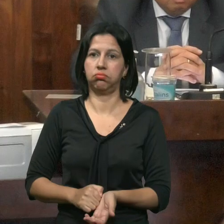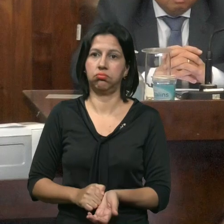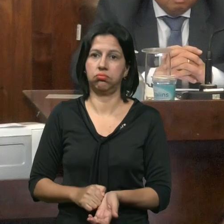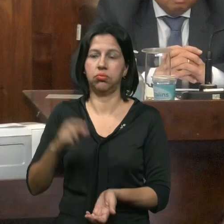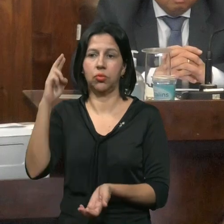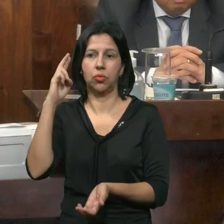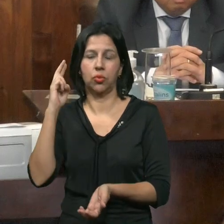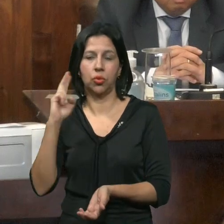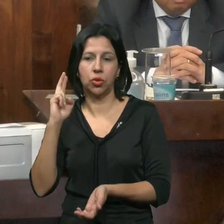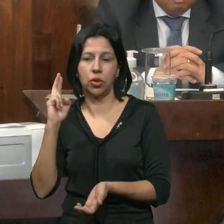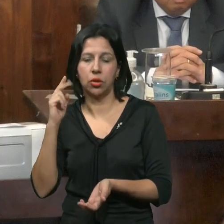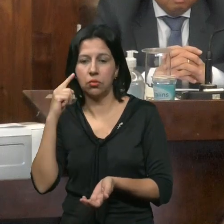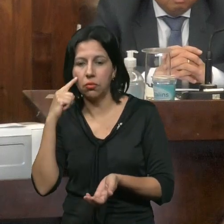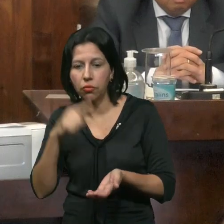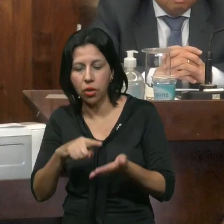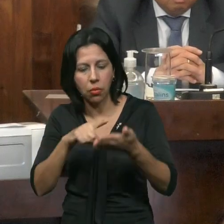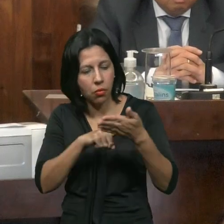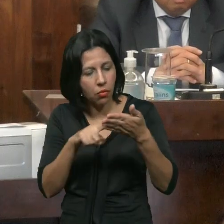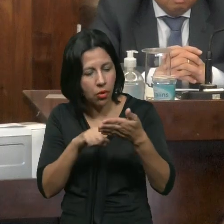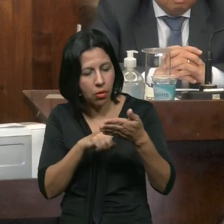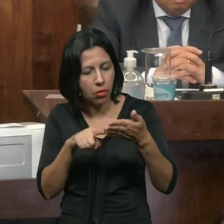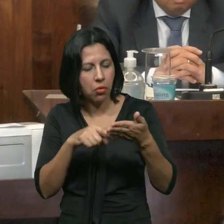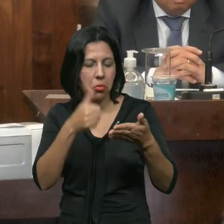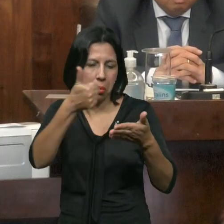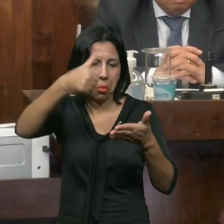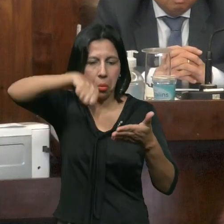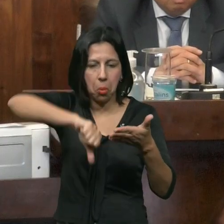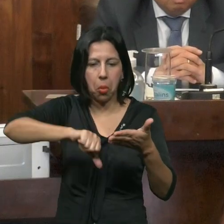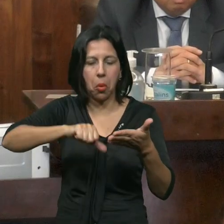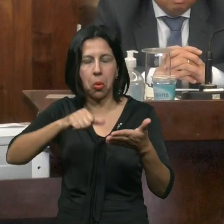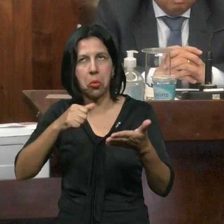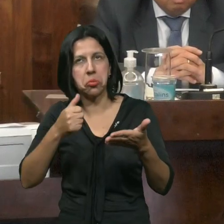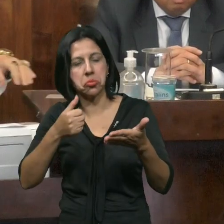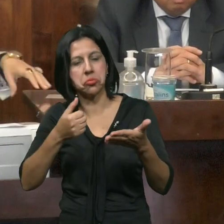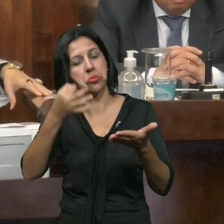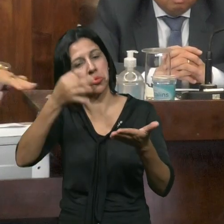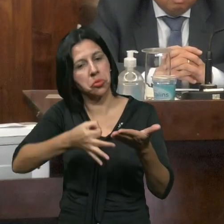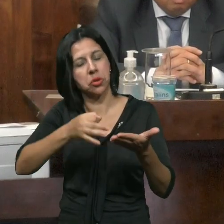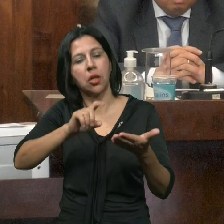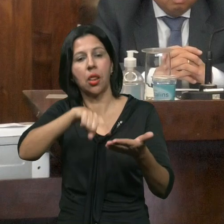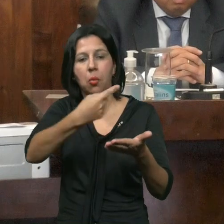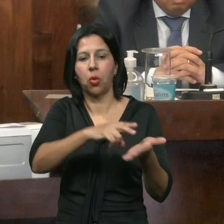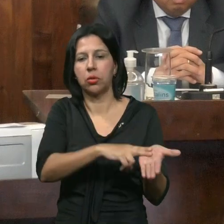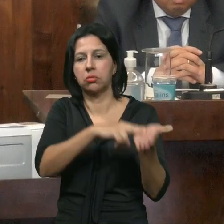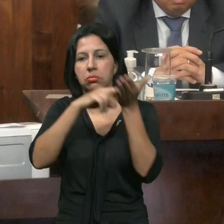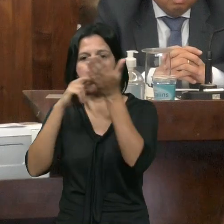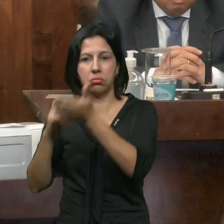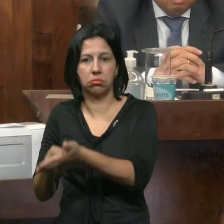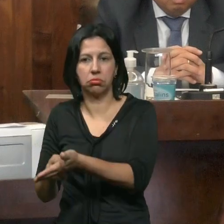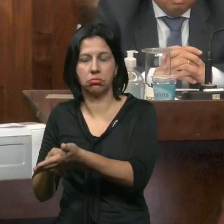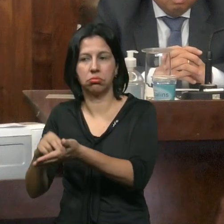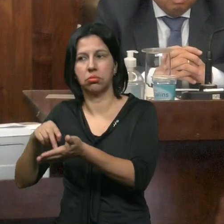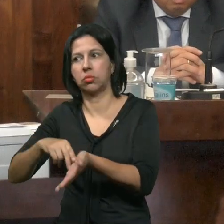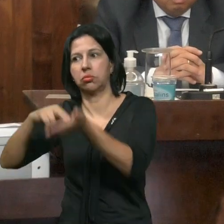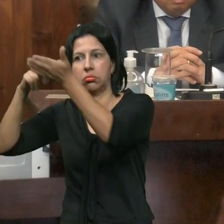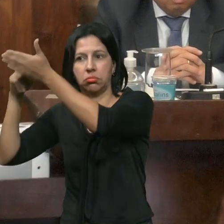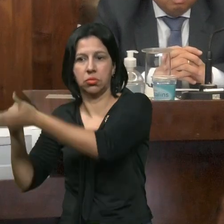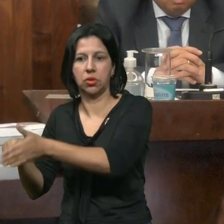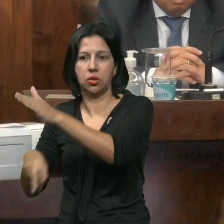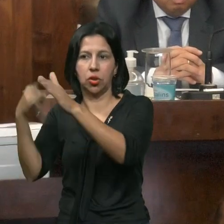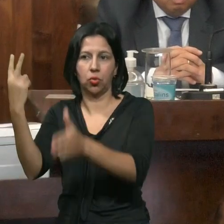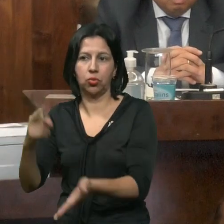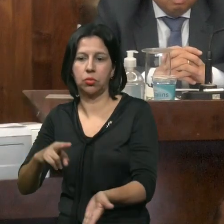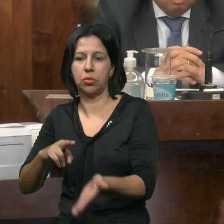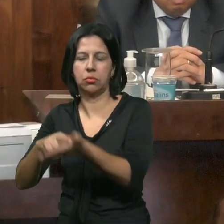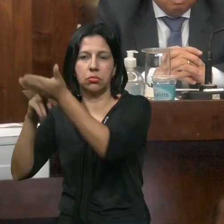O Vereador Rogerinho Dá O Seu Parecer Contrário Ou Favorável Faz As Resalves Etc Encaminha Para o Segundo Membro Que Encaminha Para o Terceiro Membro